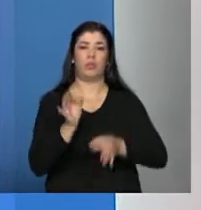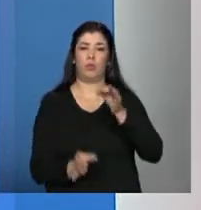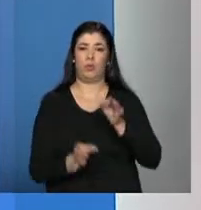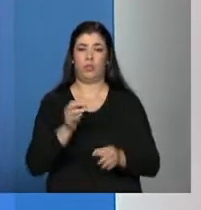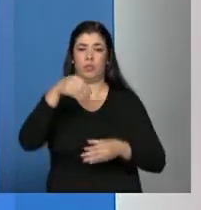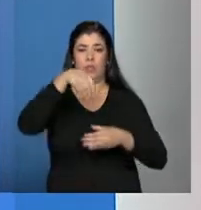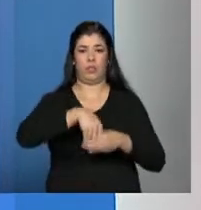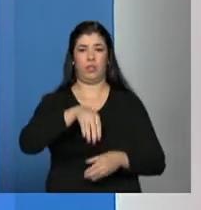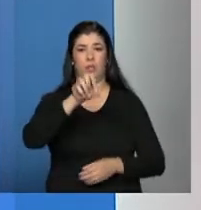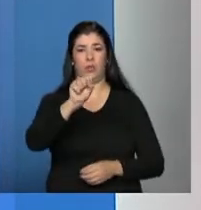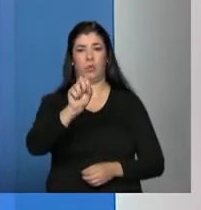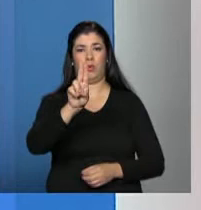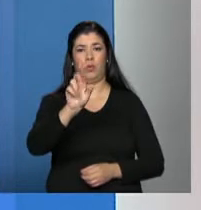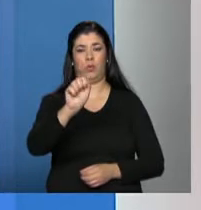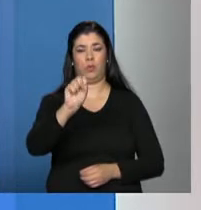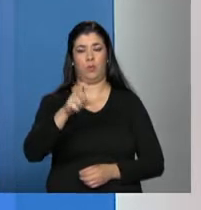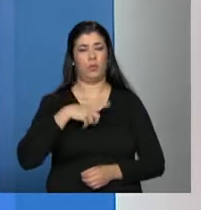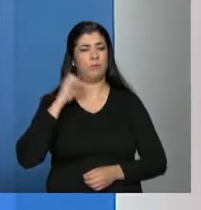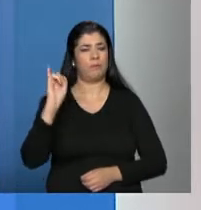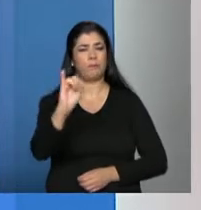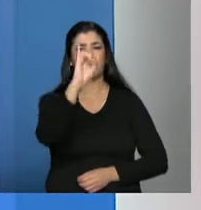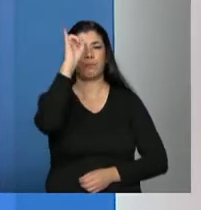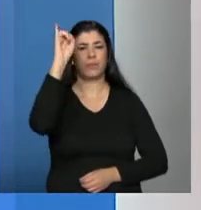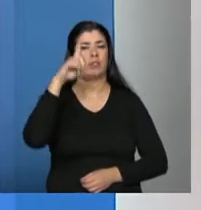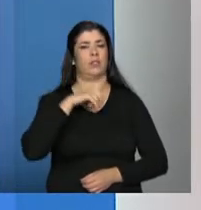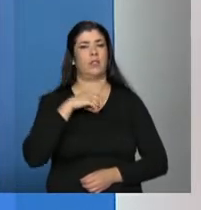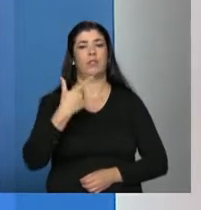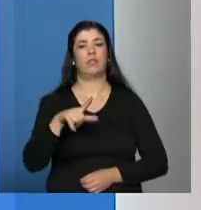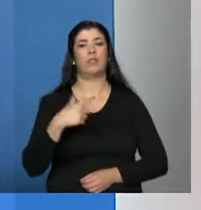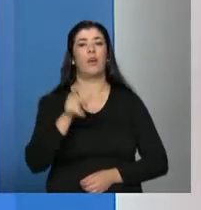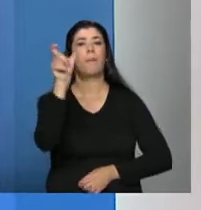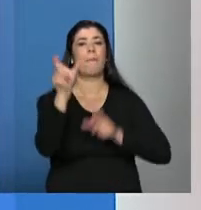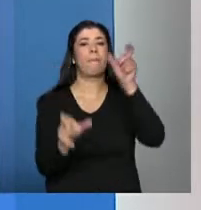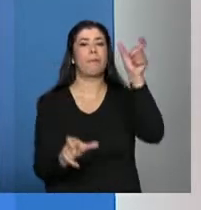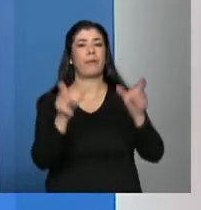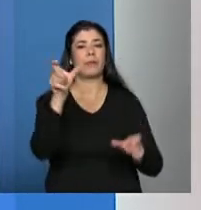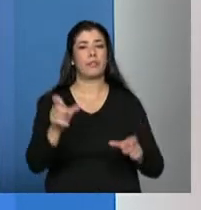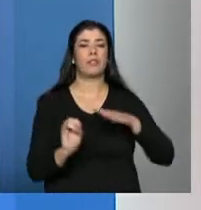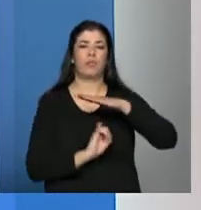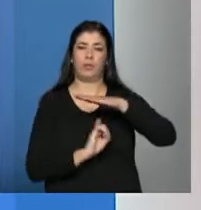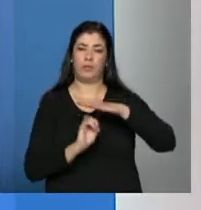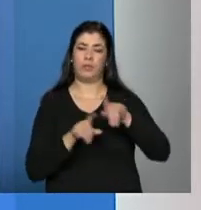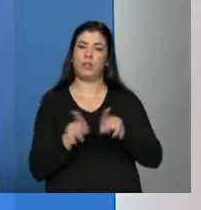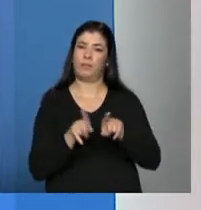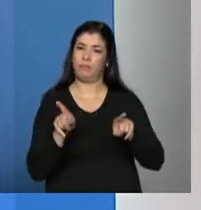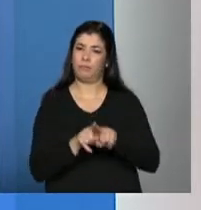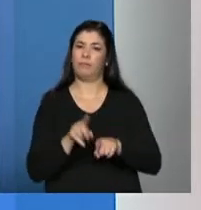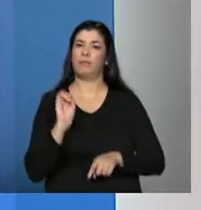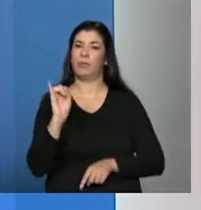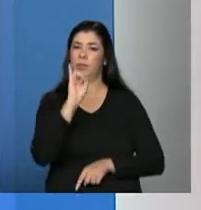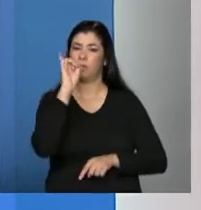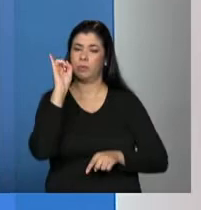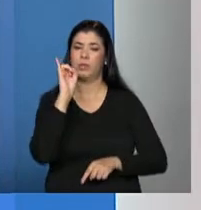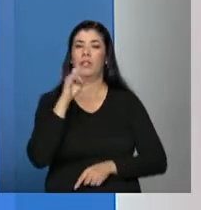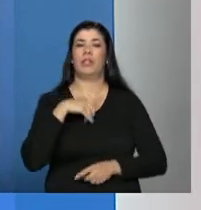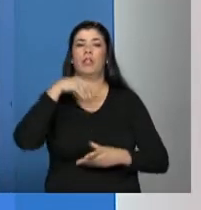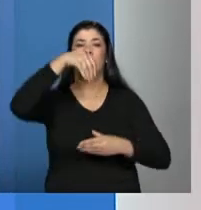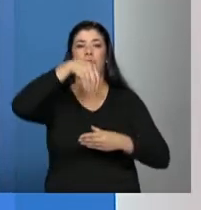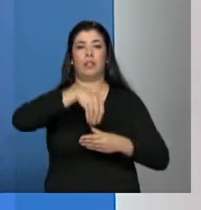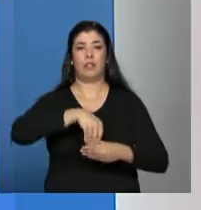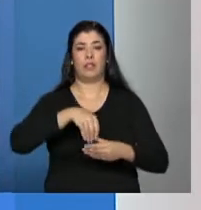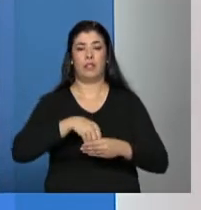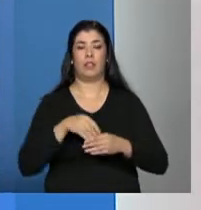no SUAS é imprescindível a presença dessas entidades. E aí dentro da rede